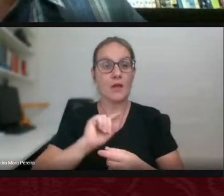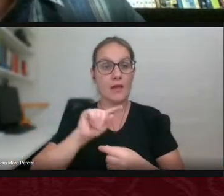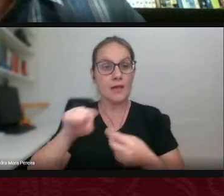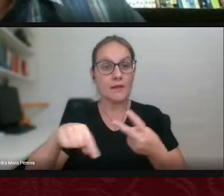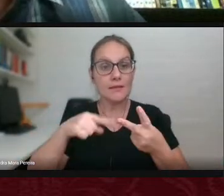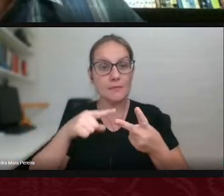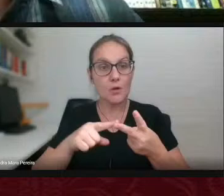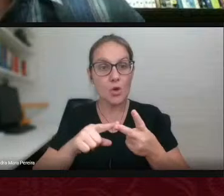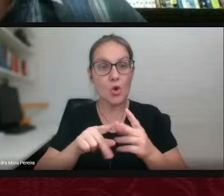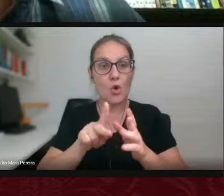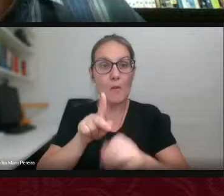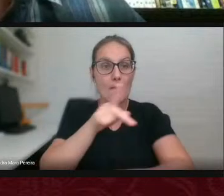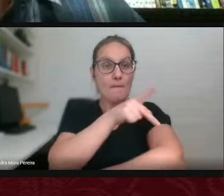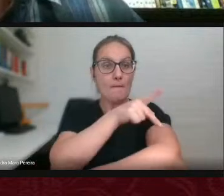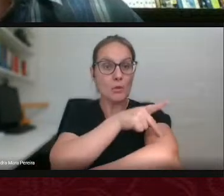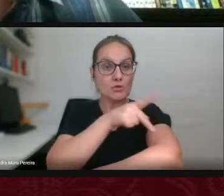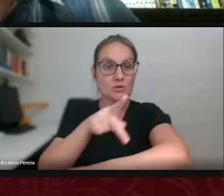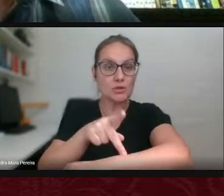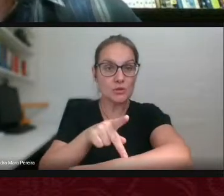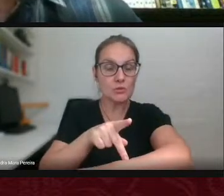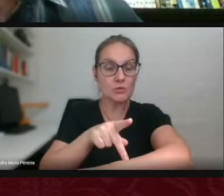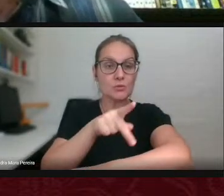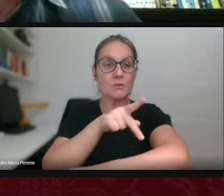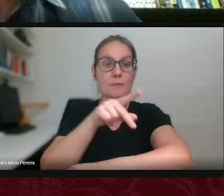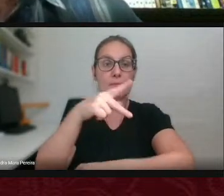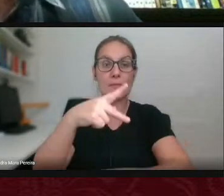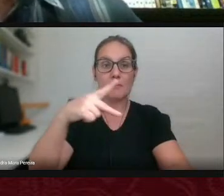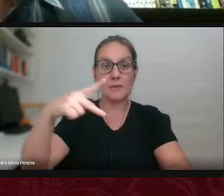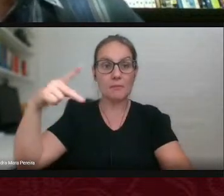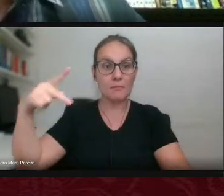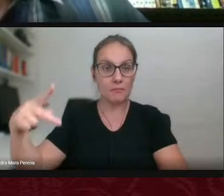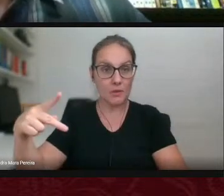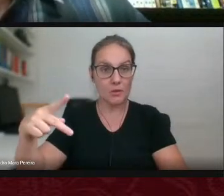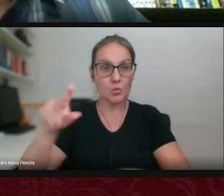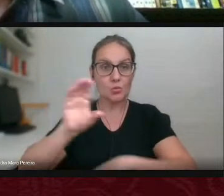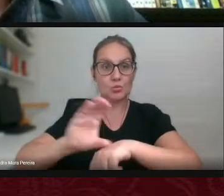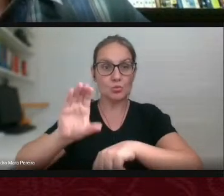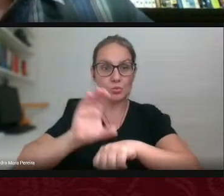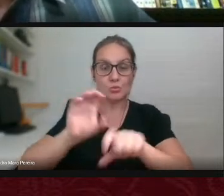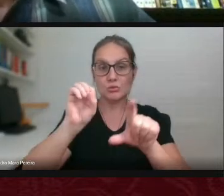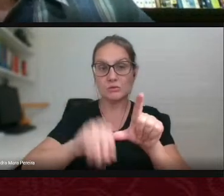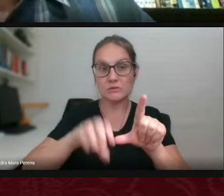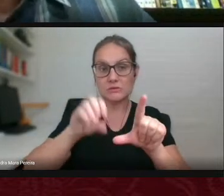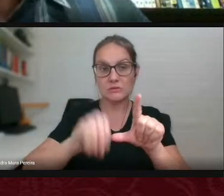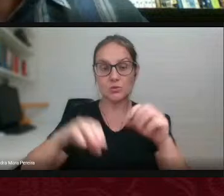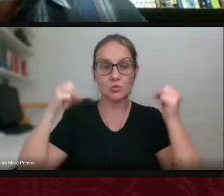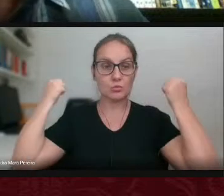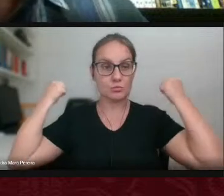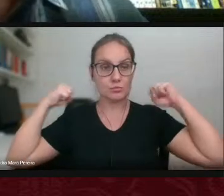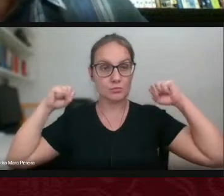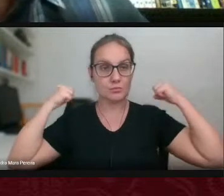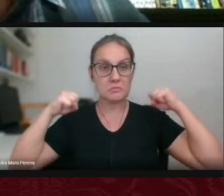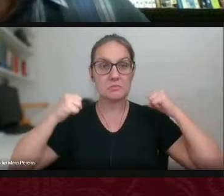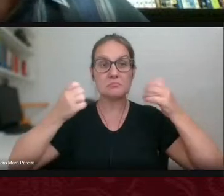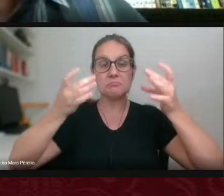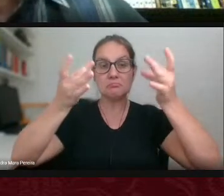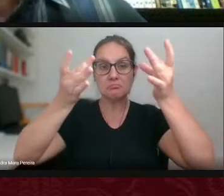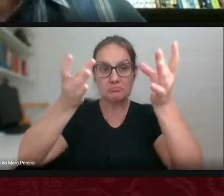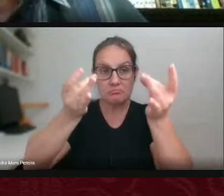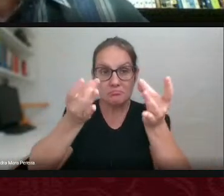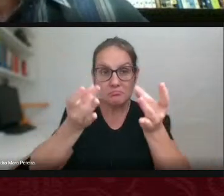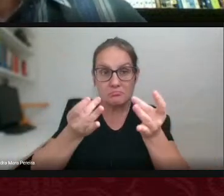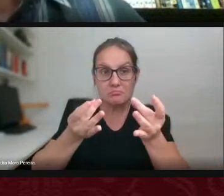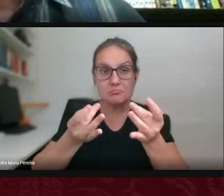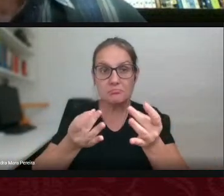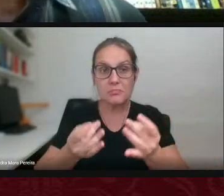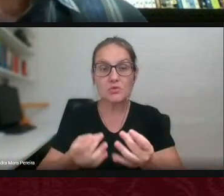do projeto pedagógico do curso de licenciatura em educação física, fazendo aí comentários sobre esse